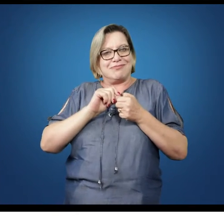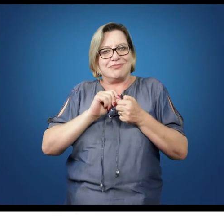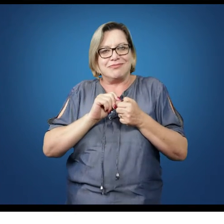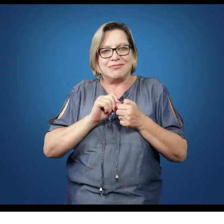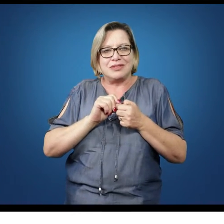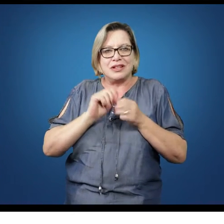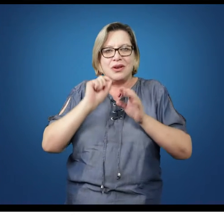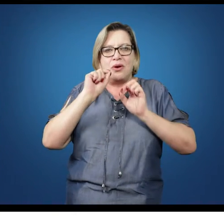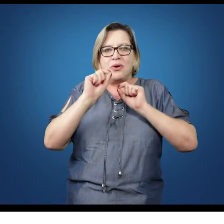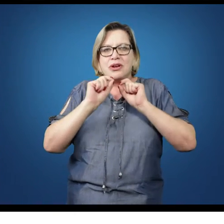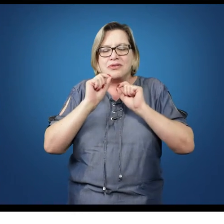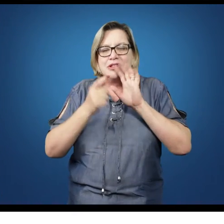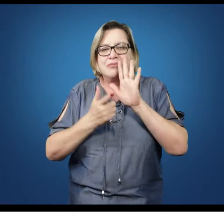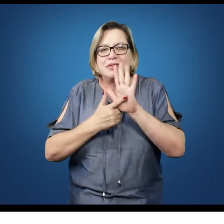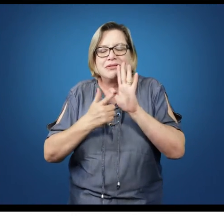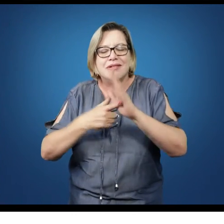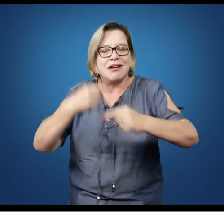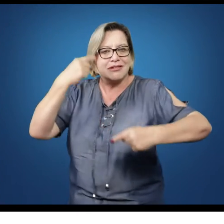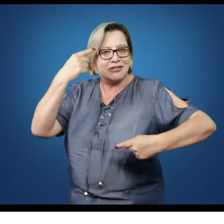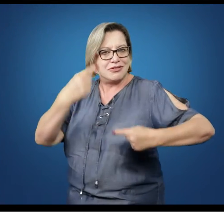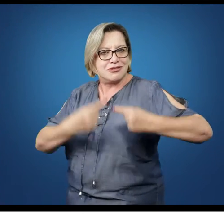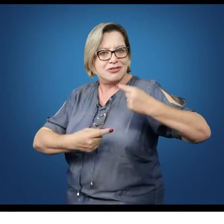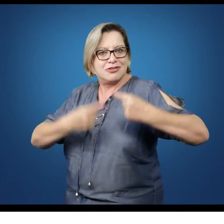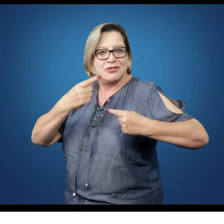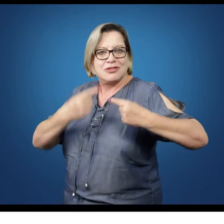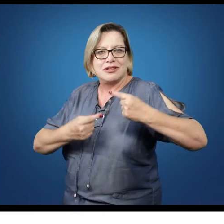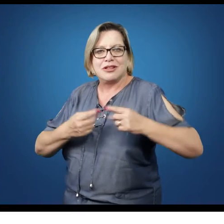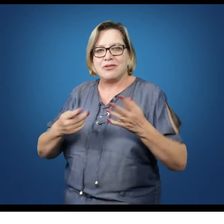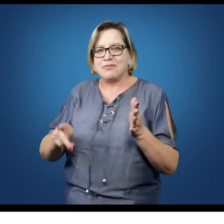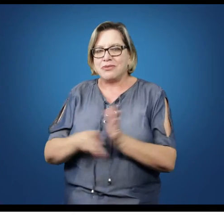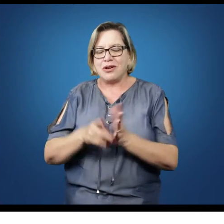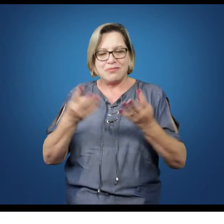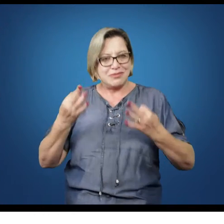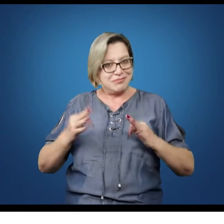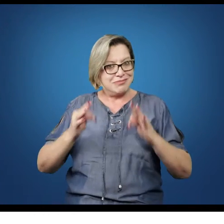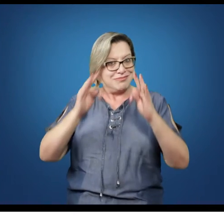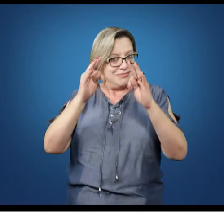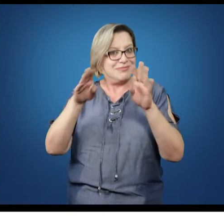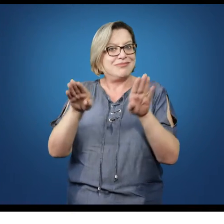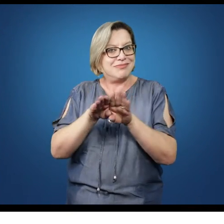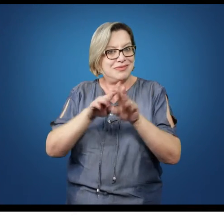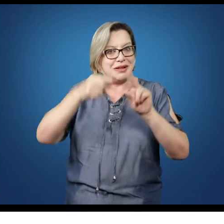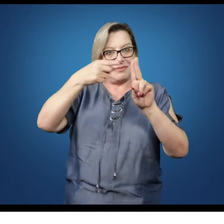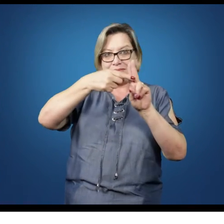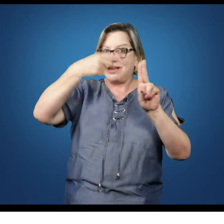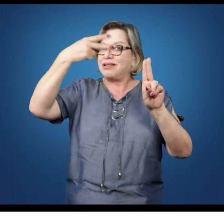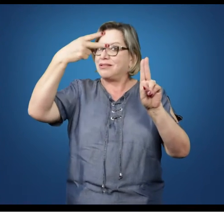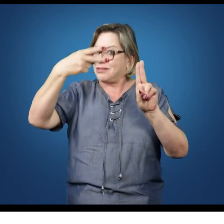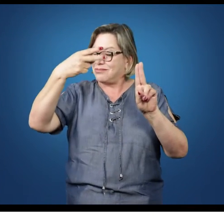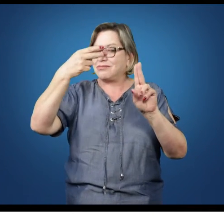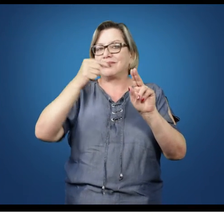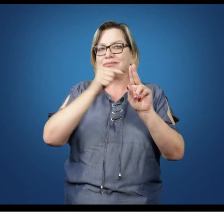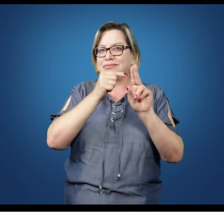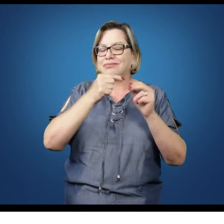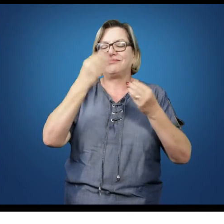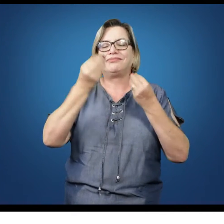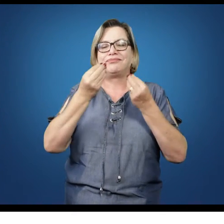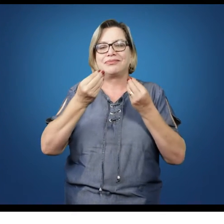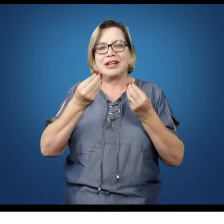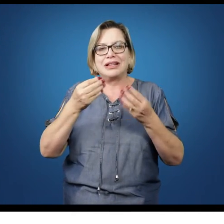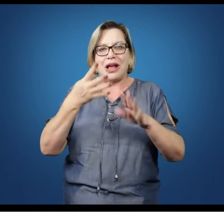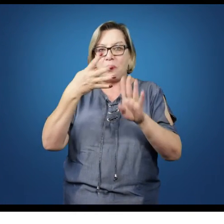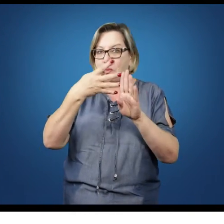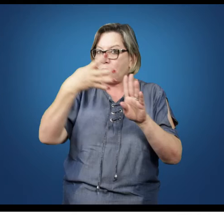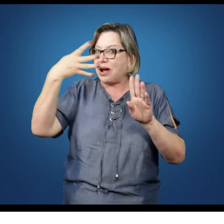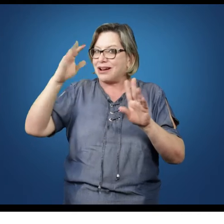aquilo que vocês trouxeram de discussão de matriz teórica da primeira e da segunda unidade, a gente coloca em prática na quarta unidade. Então,